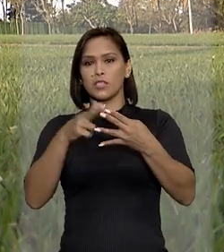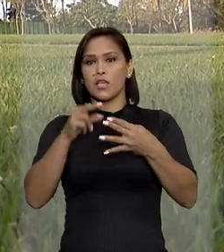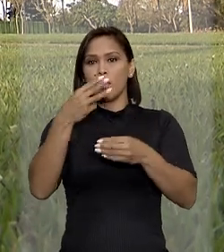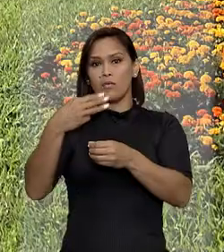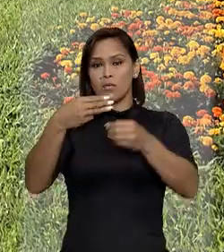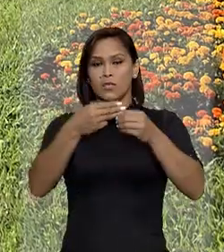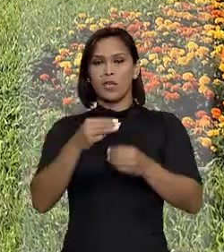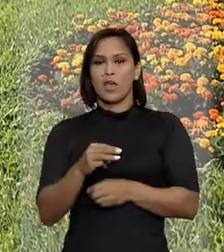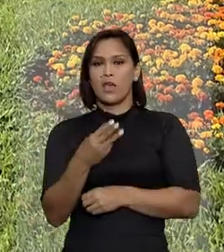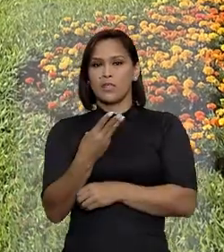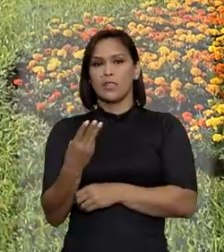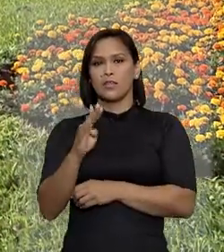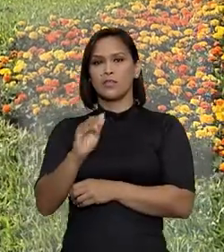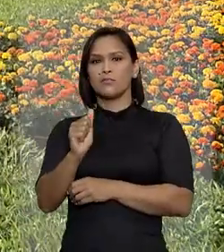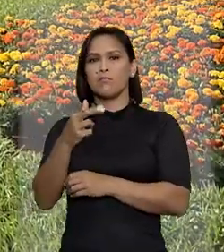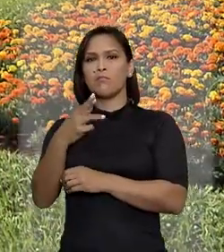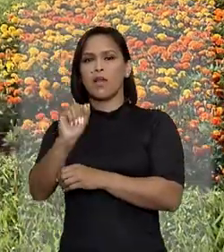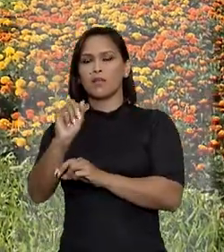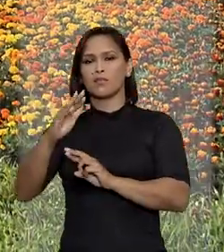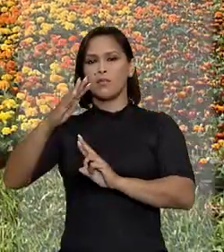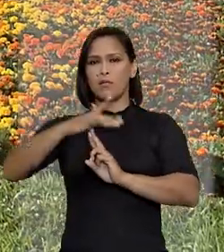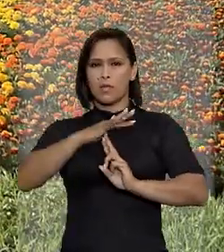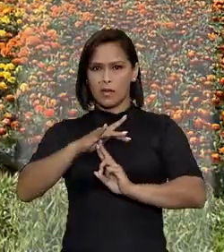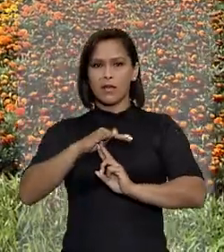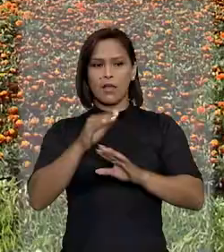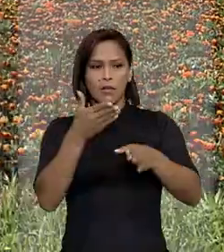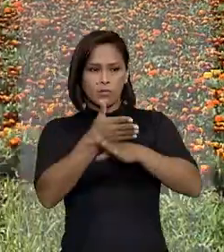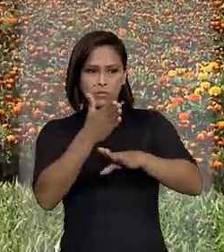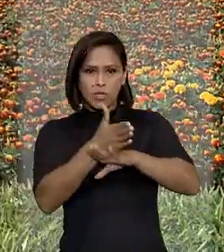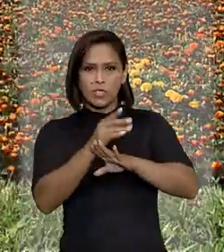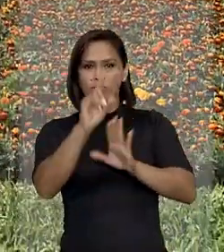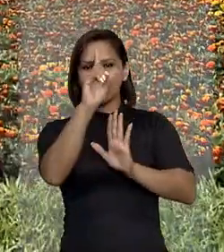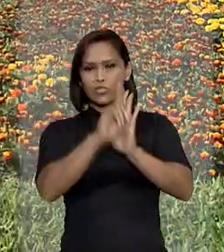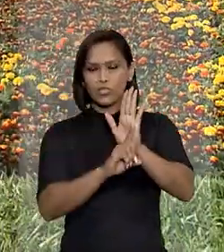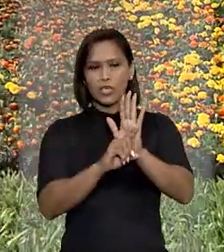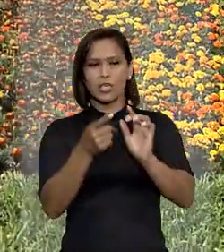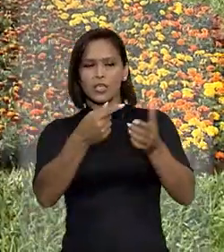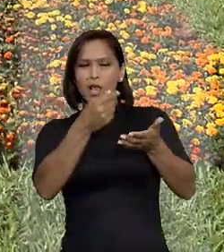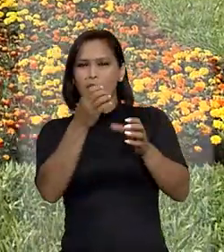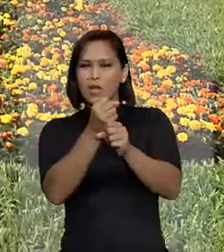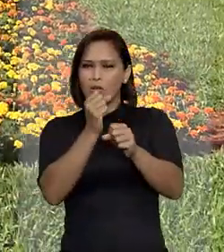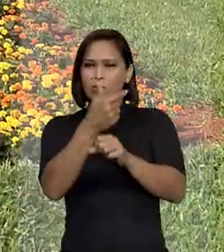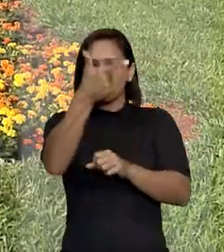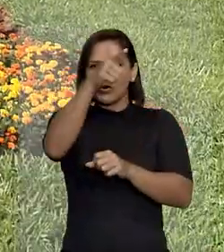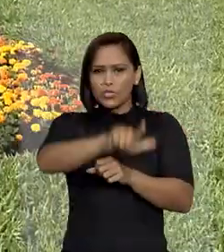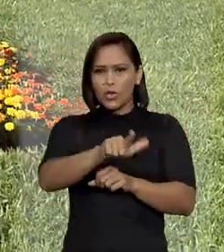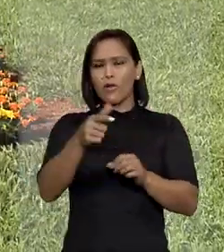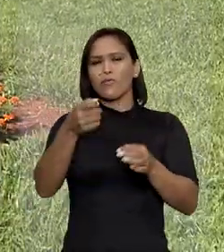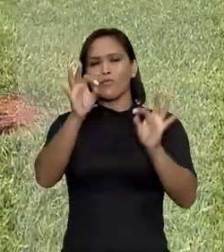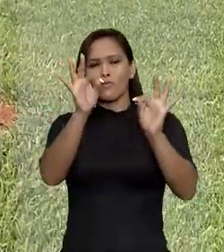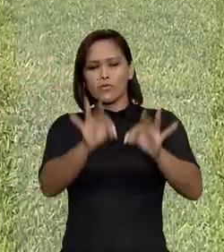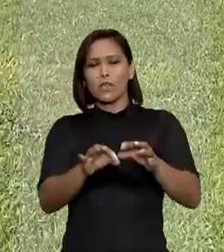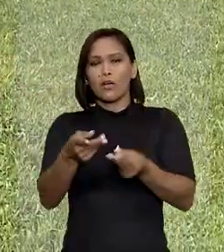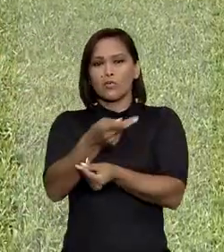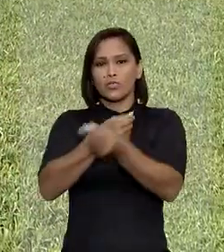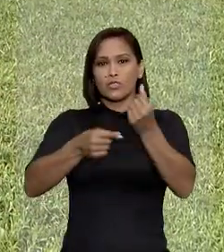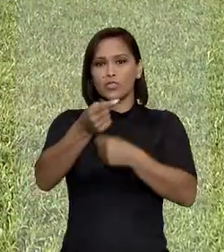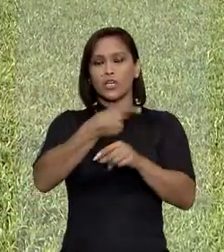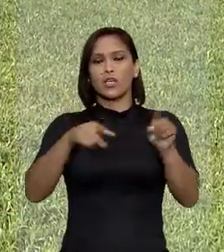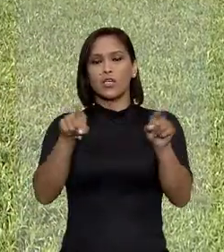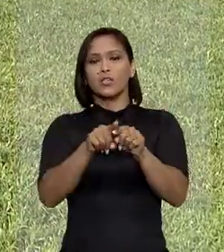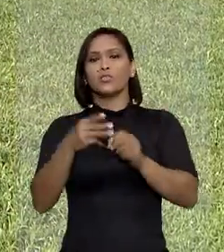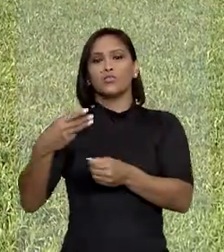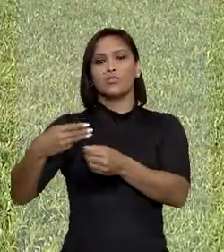no qual o município de Três Barras, no Paraná, buscava o reconhecimento do direito a recálculo do coeficiente da cota no Fundo de